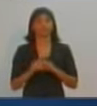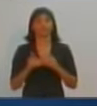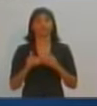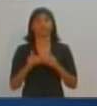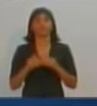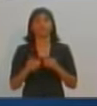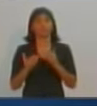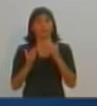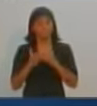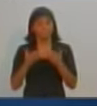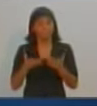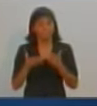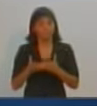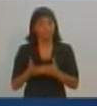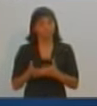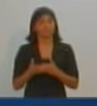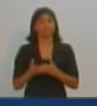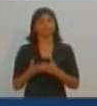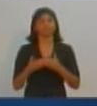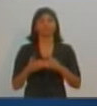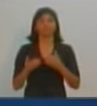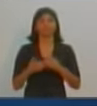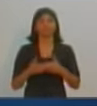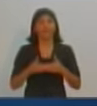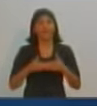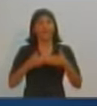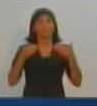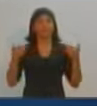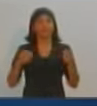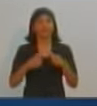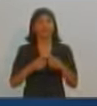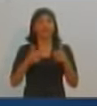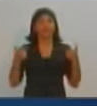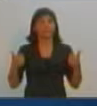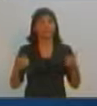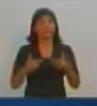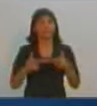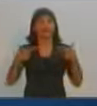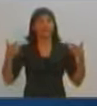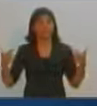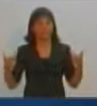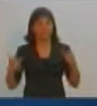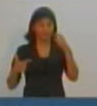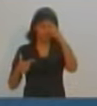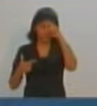proposta minha a reabertura do pronto-socorro da Santa Casa. Isso é uma promessa minha.